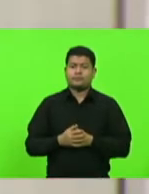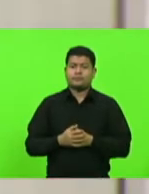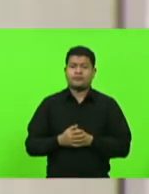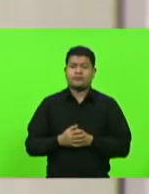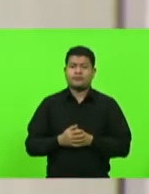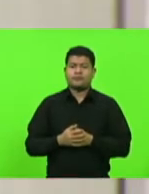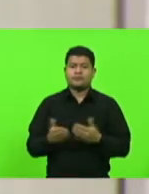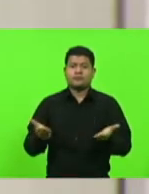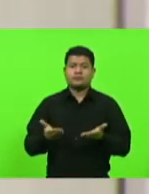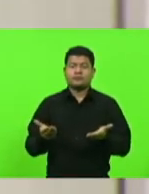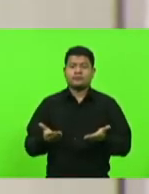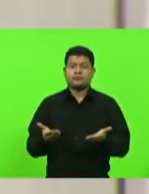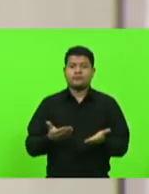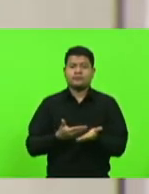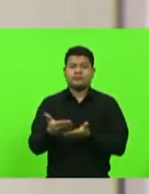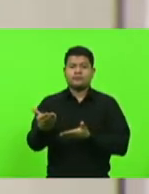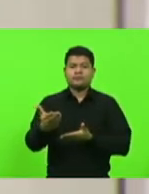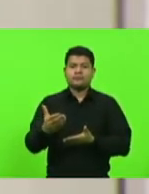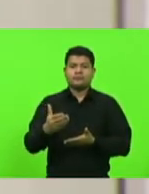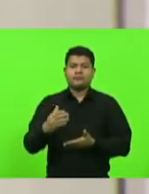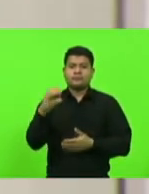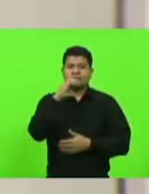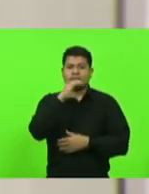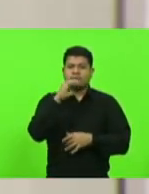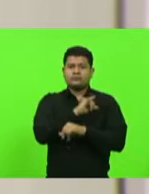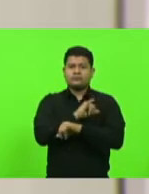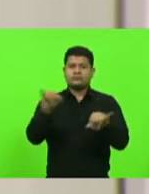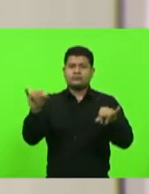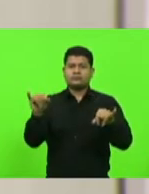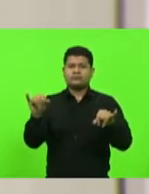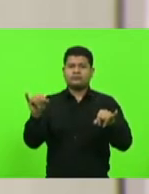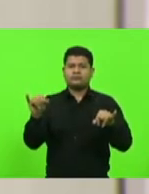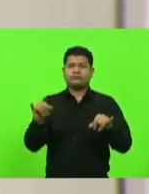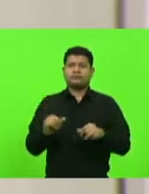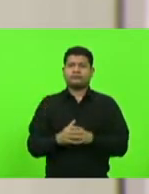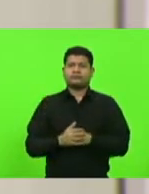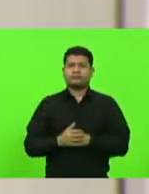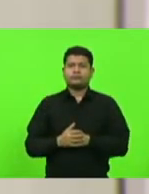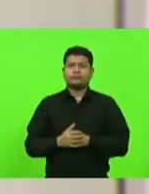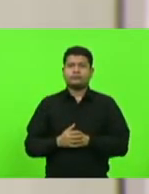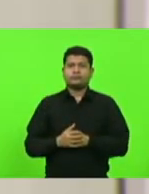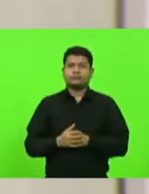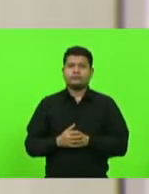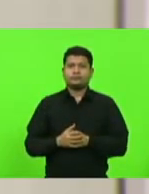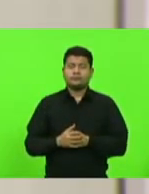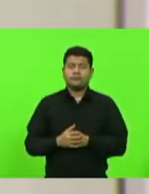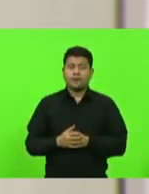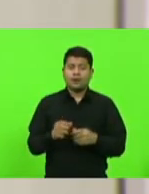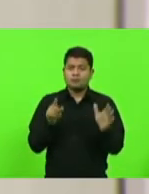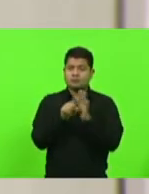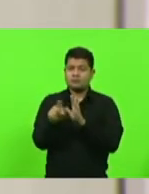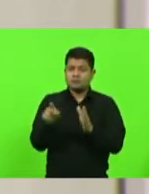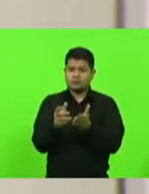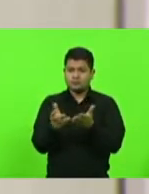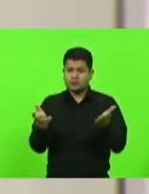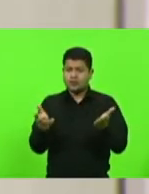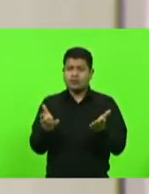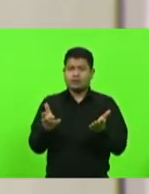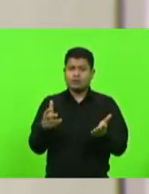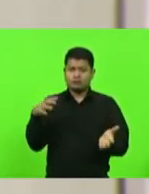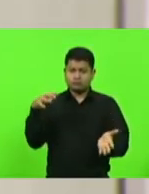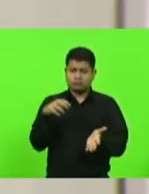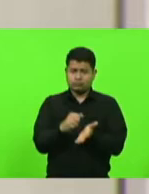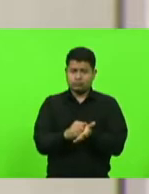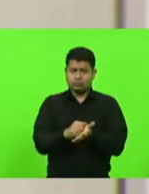Entraremos em breves comunicações. Eu pergunto se algum deputado gostaria de fazer o uso da palavra.